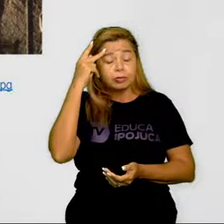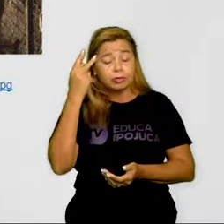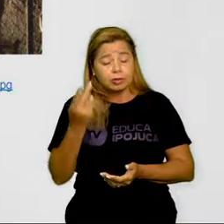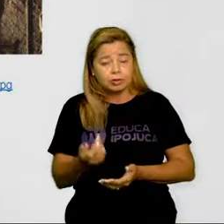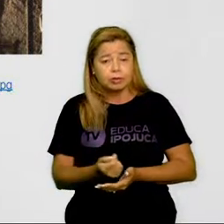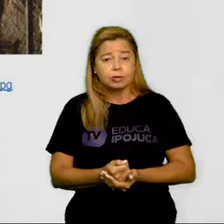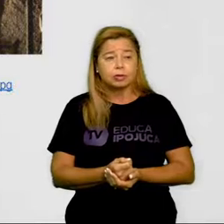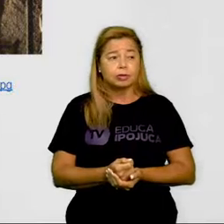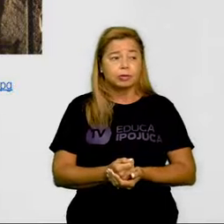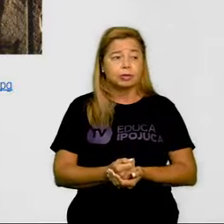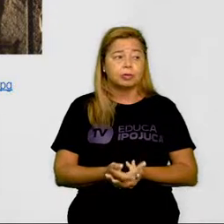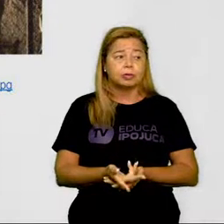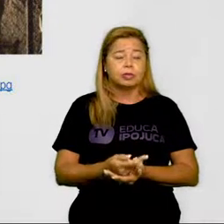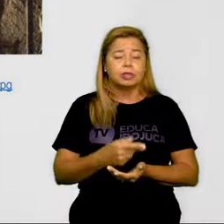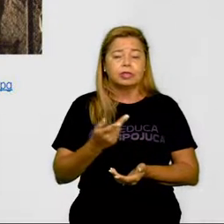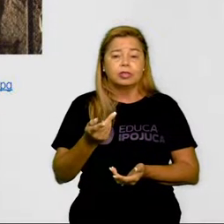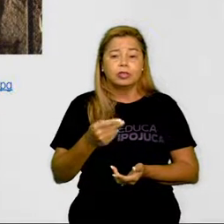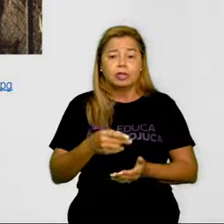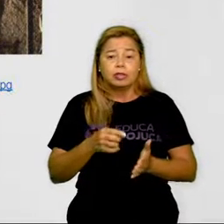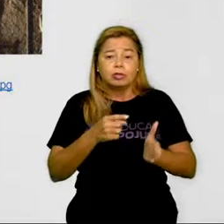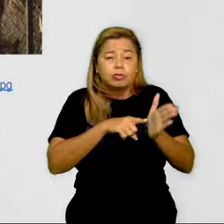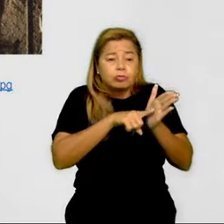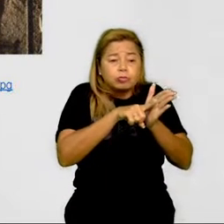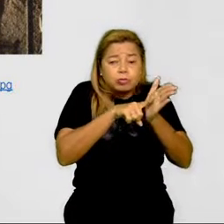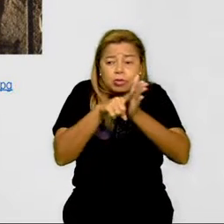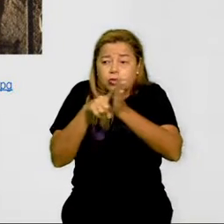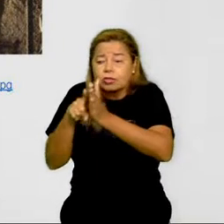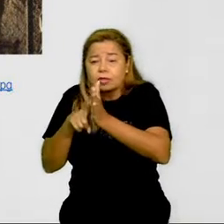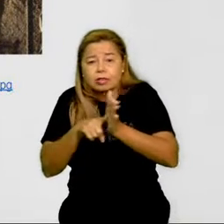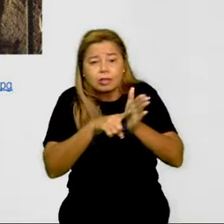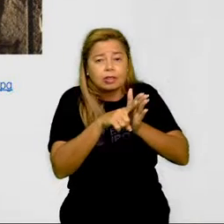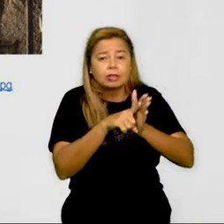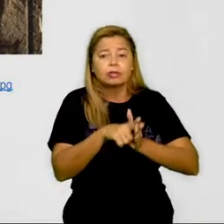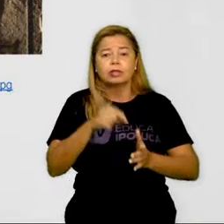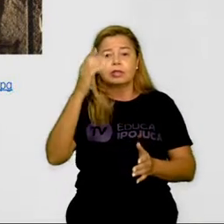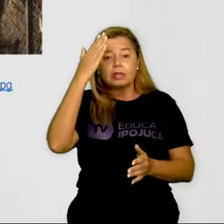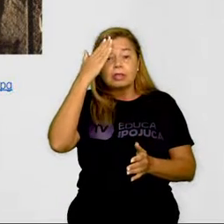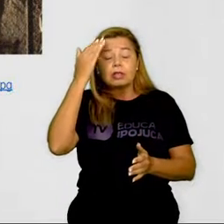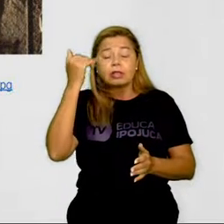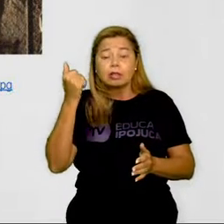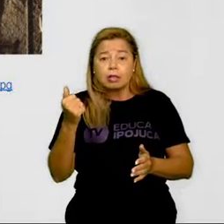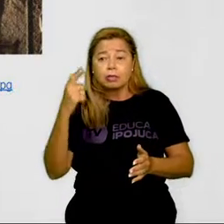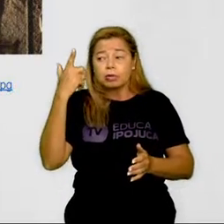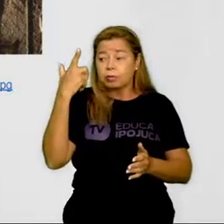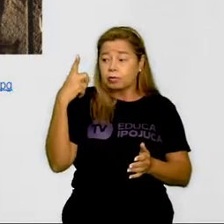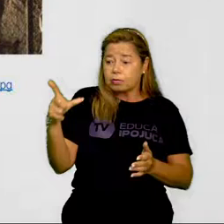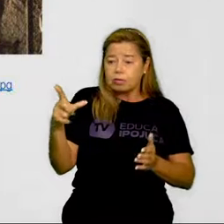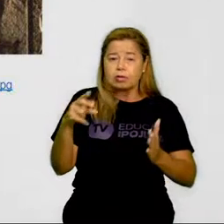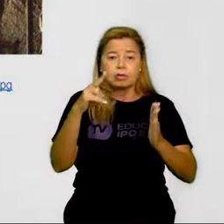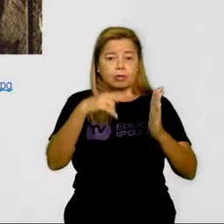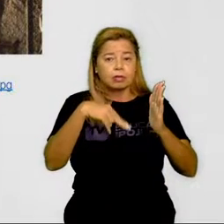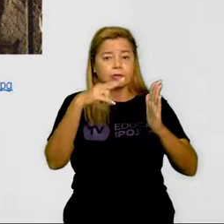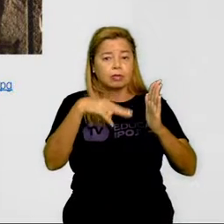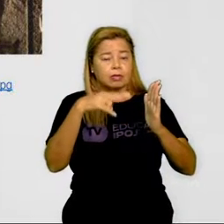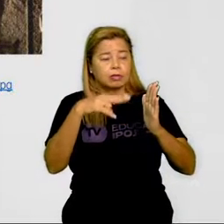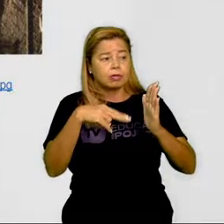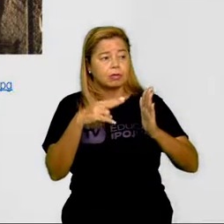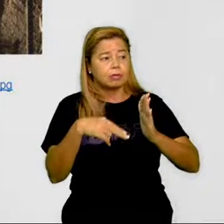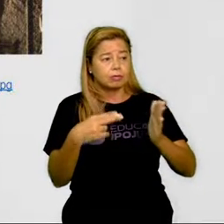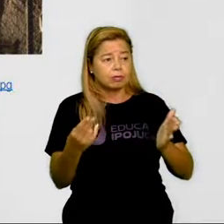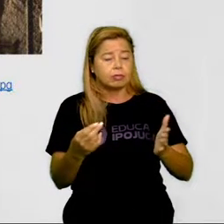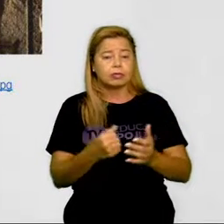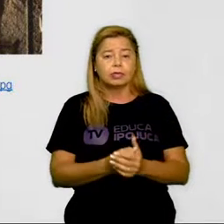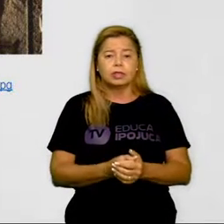estudiosos, os pesquisadores, eles conseguem ler o que está escrito aí. Aqui também, não é? Eles